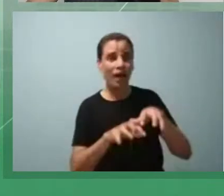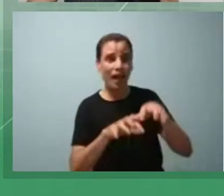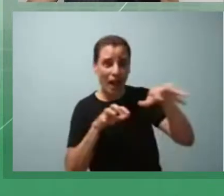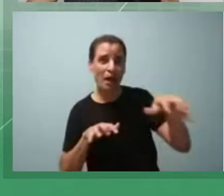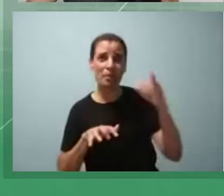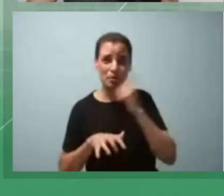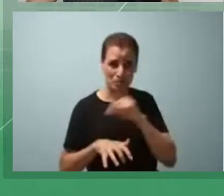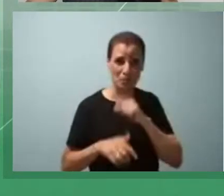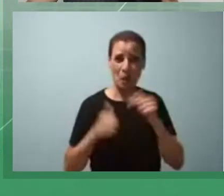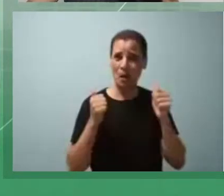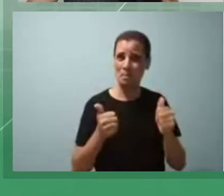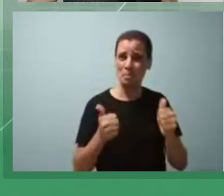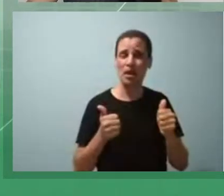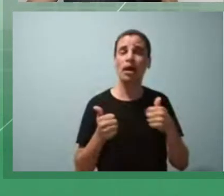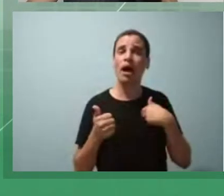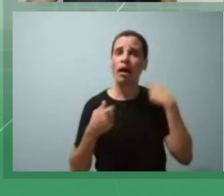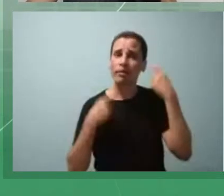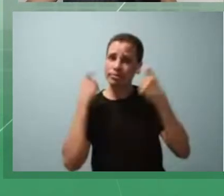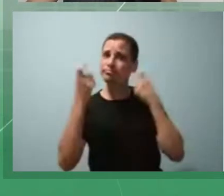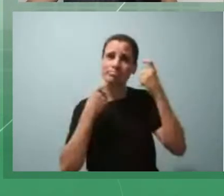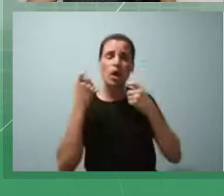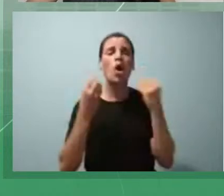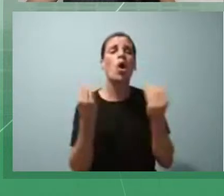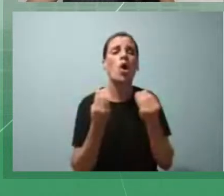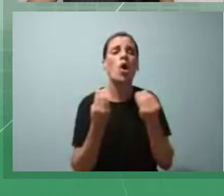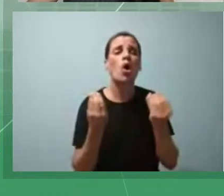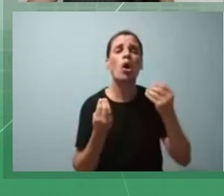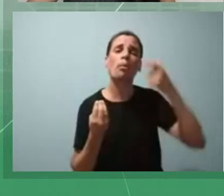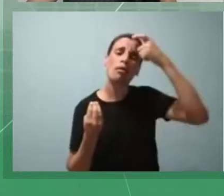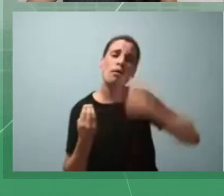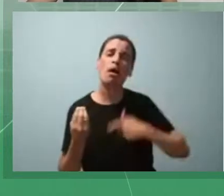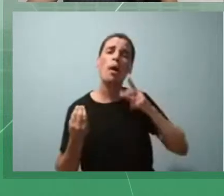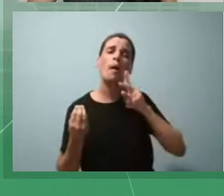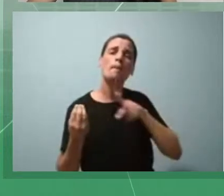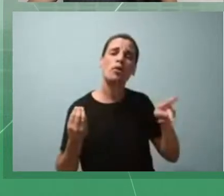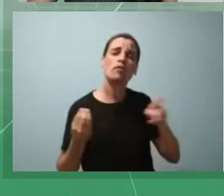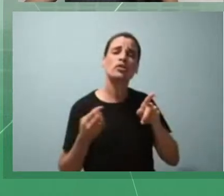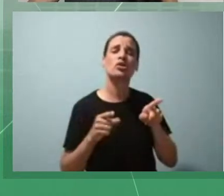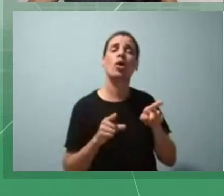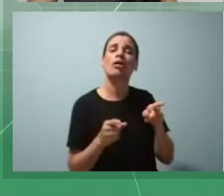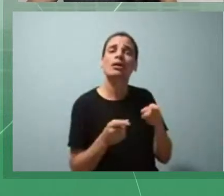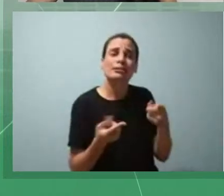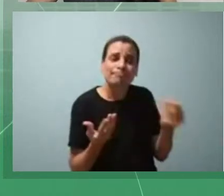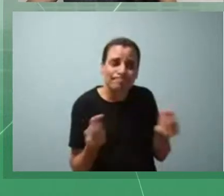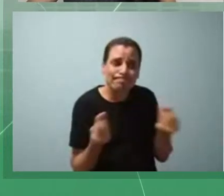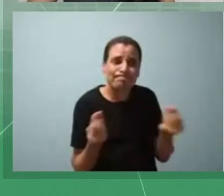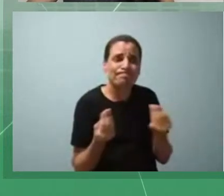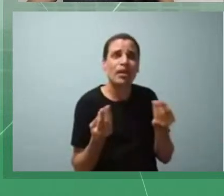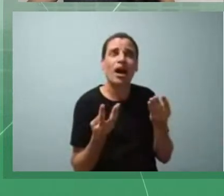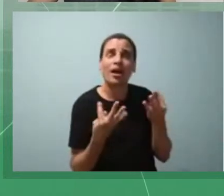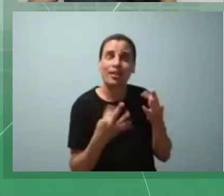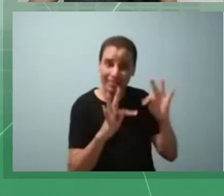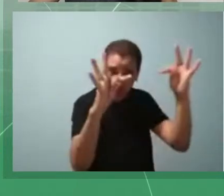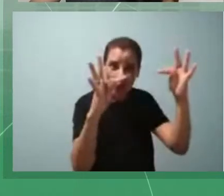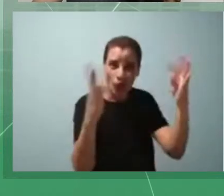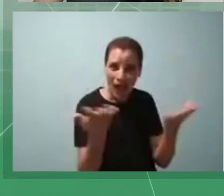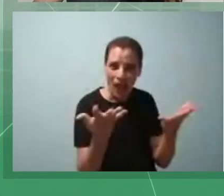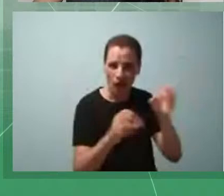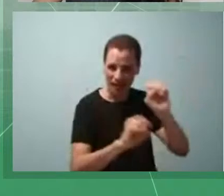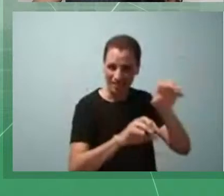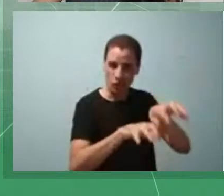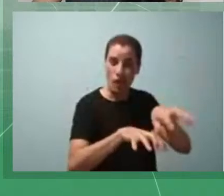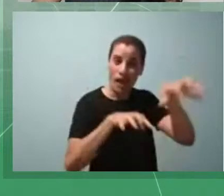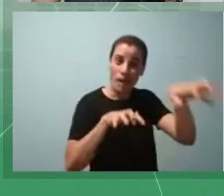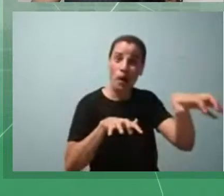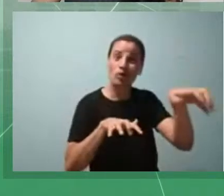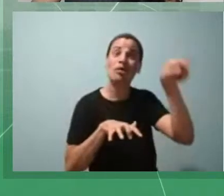de saber como que o professor, o docente, está lidando com essa modalidade de ensino junto ao aluno surdo.